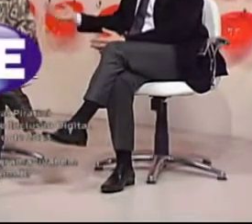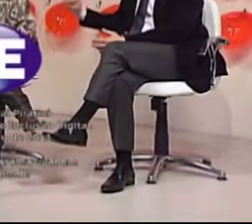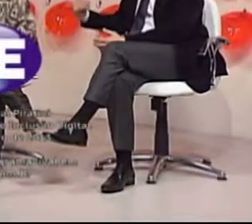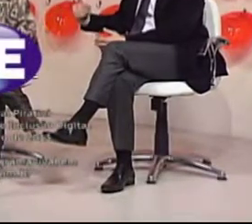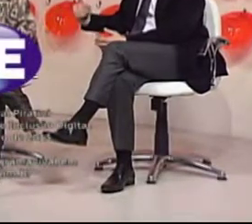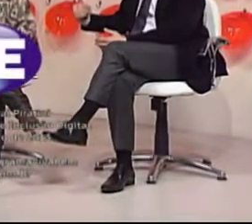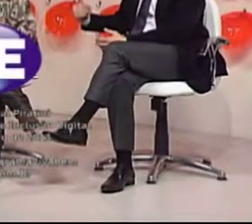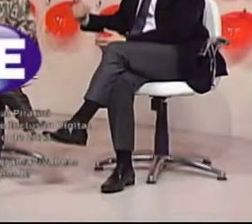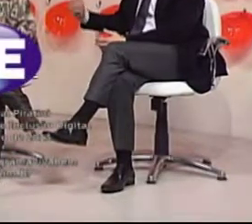Obrigada, doutor.